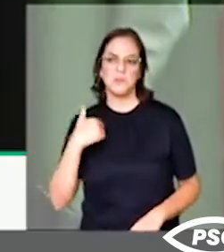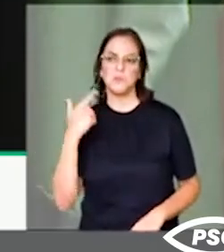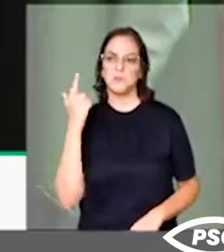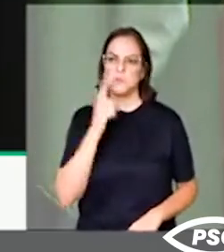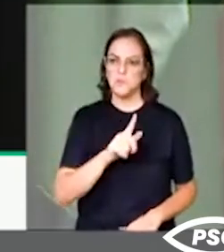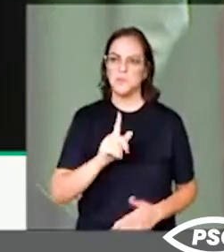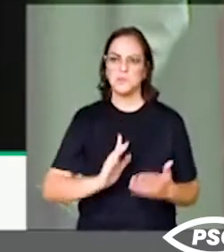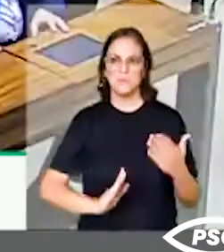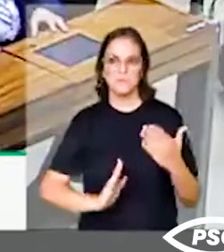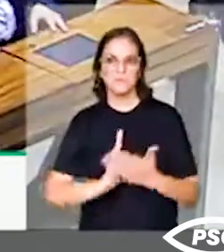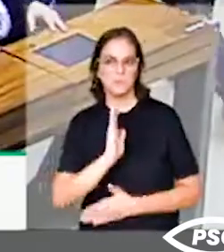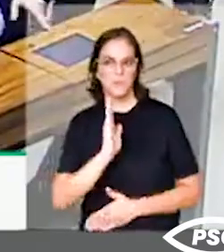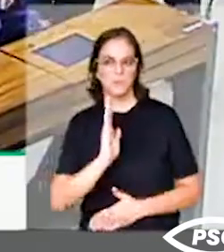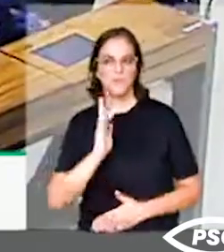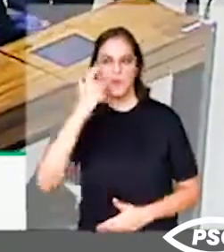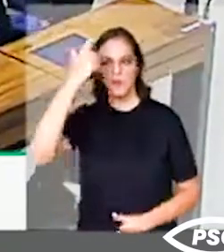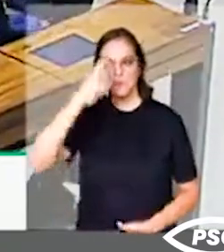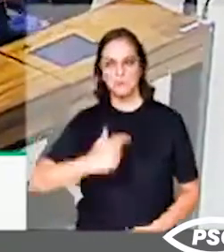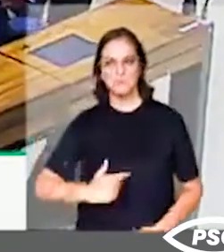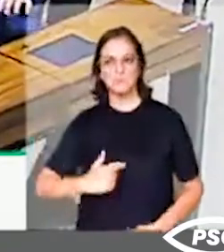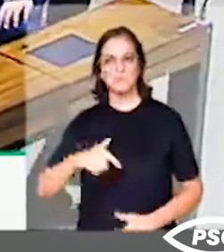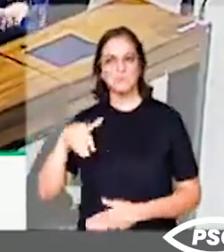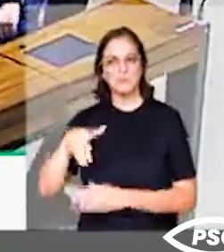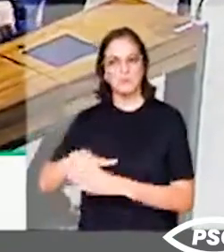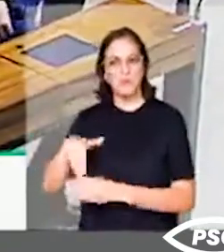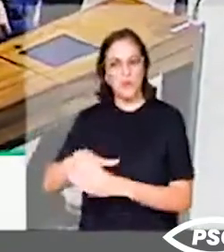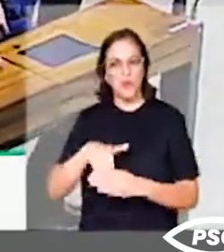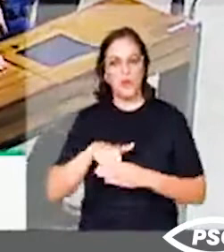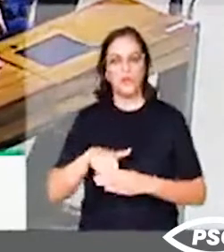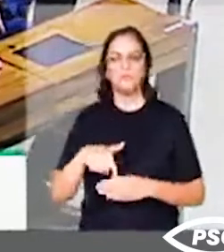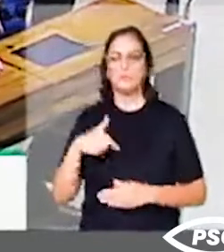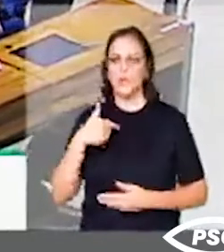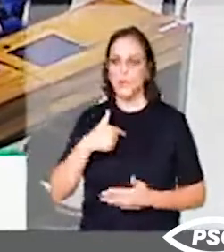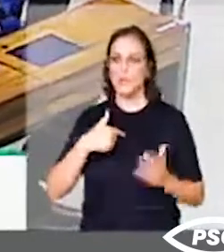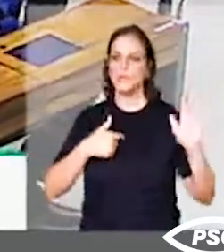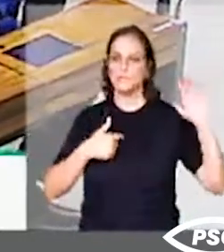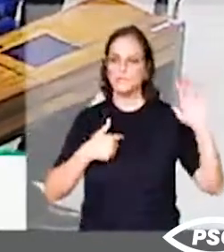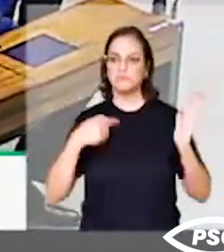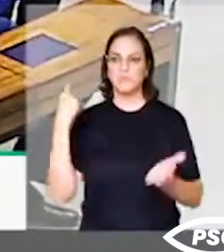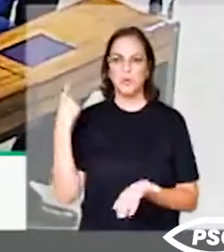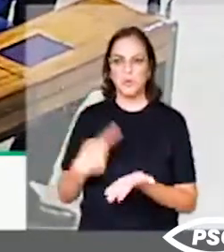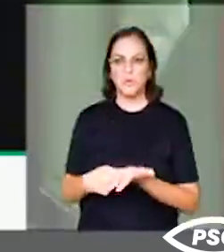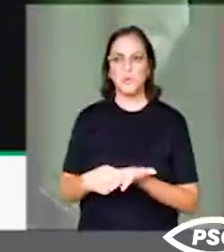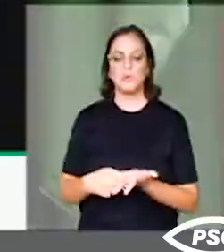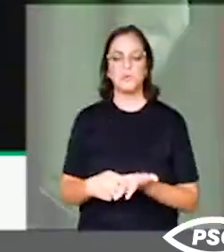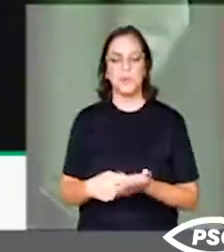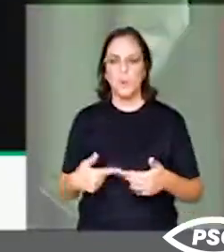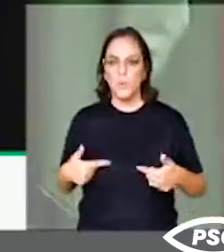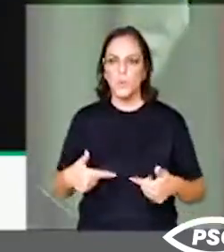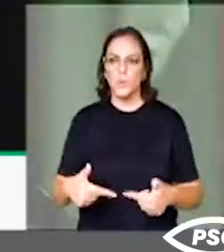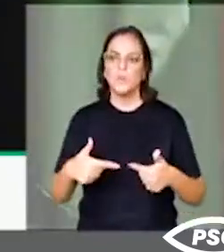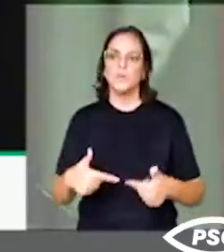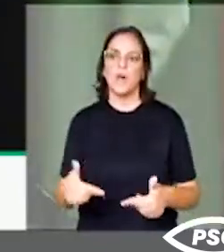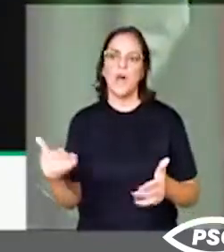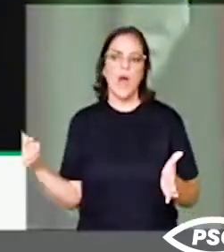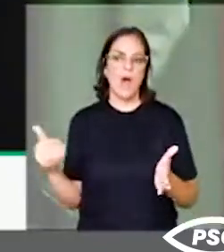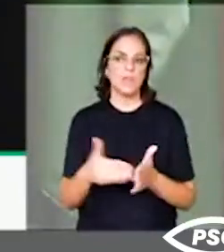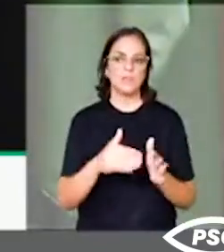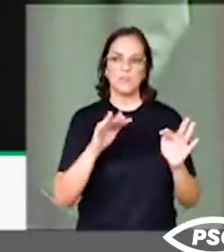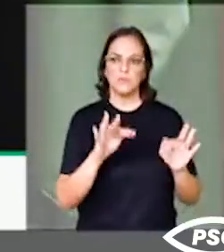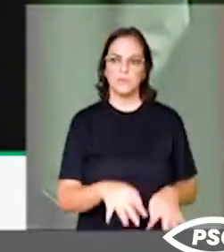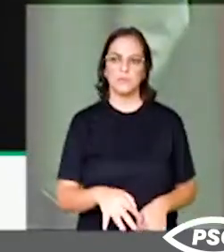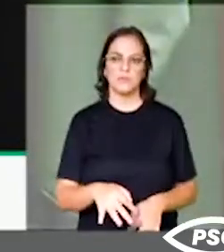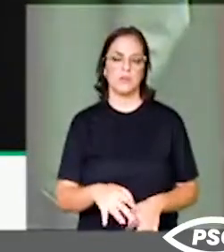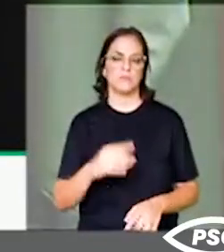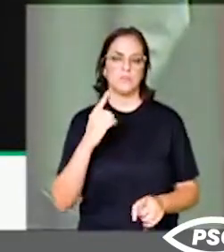compromisso com todos, que vou lutar até as últimas consequências para a gente apurar realmente quem são